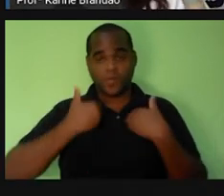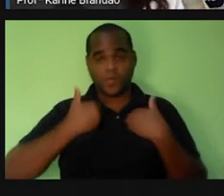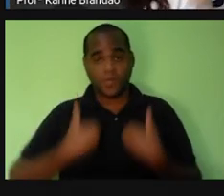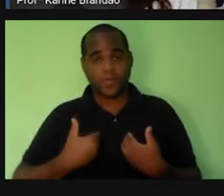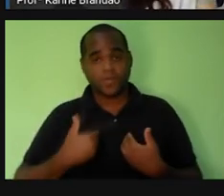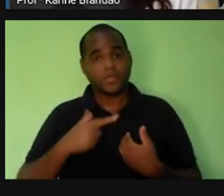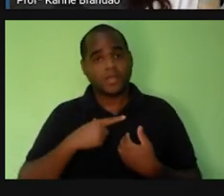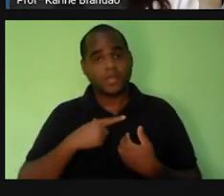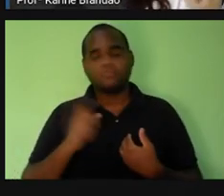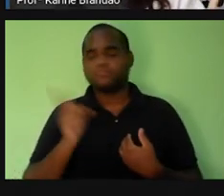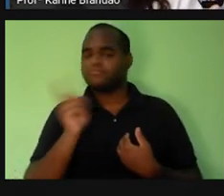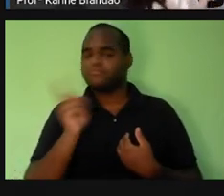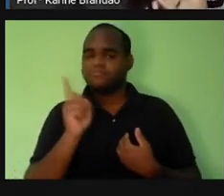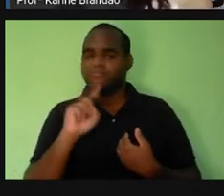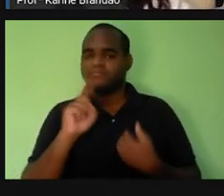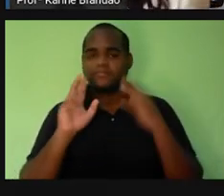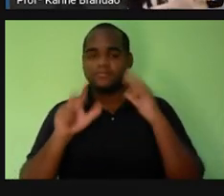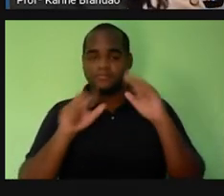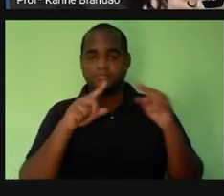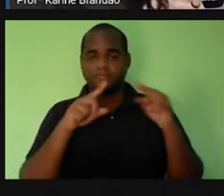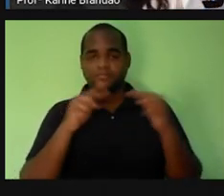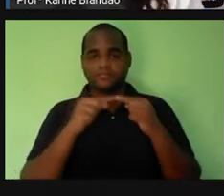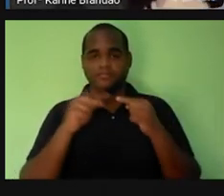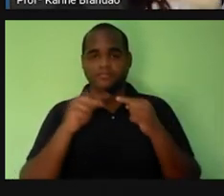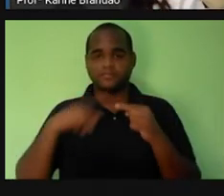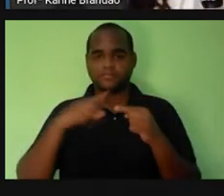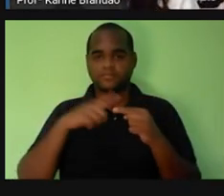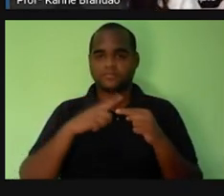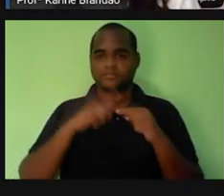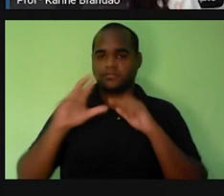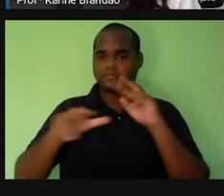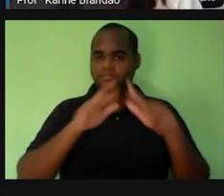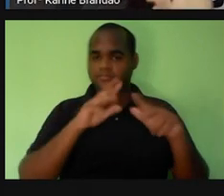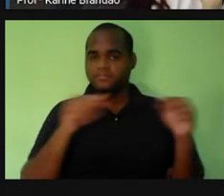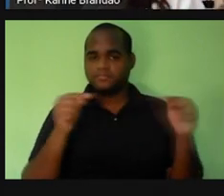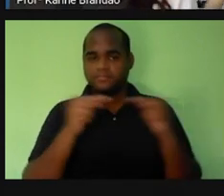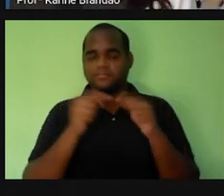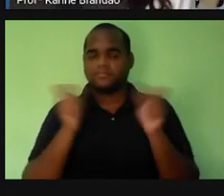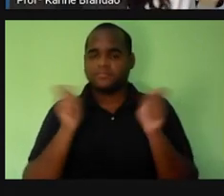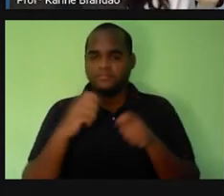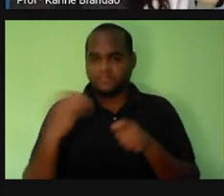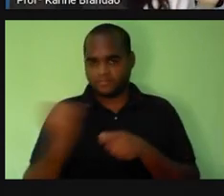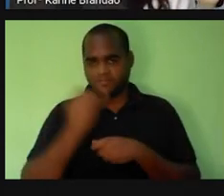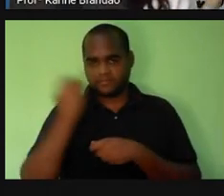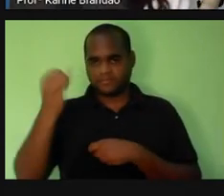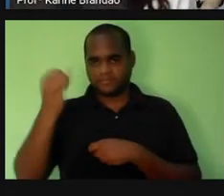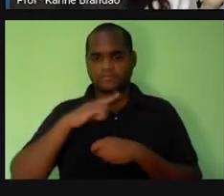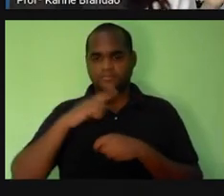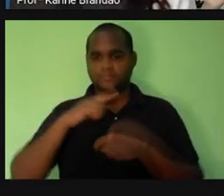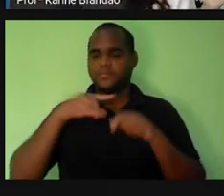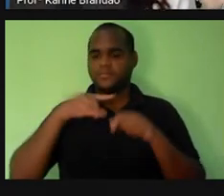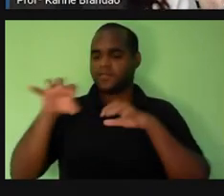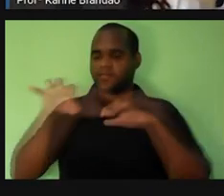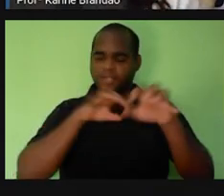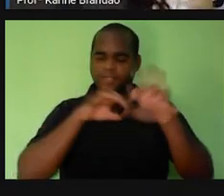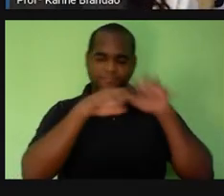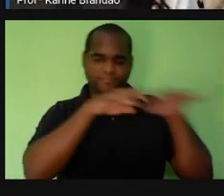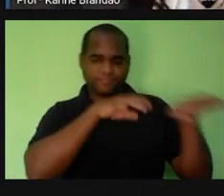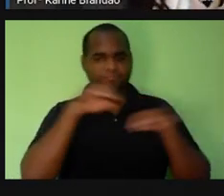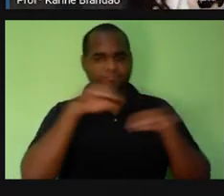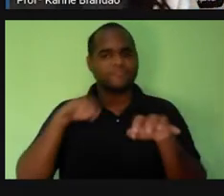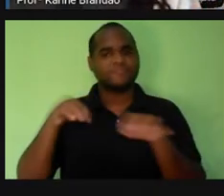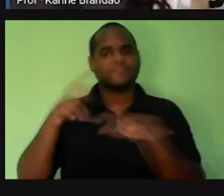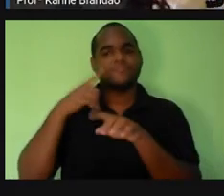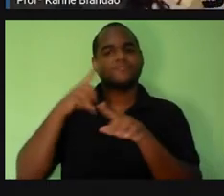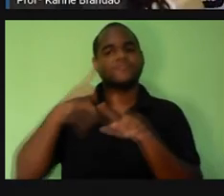Não, não, não. Essa divisão ela é uma divisão que a gente chama arbitrária porque foi uma criação de nós, seres humanos. Para